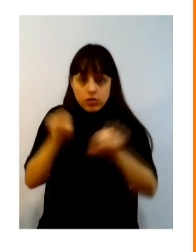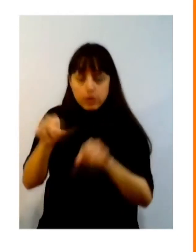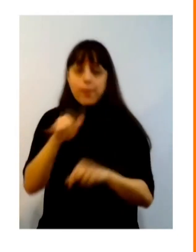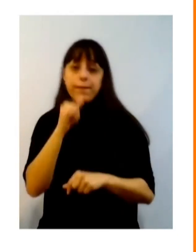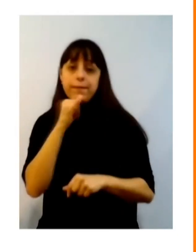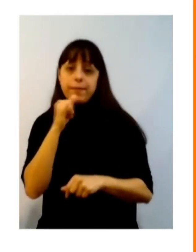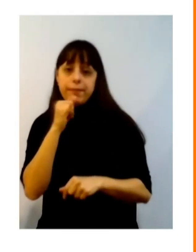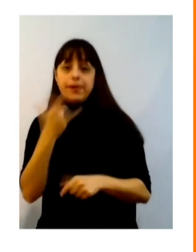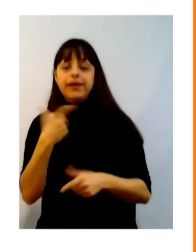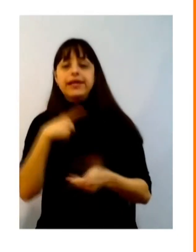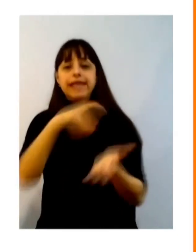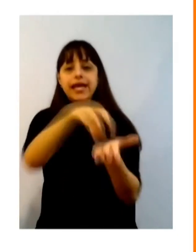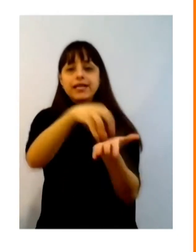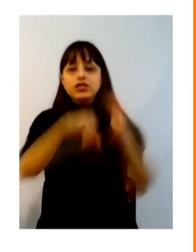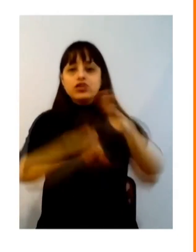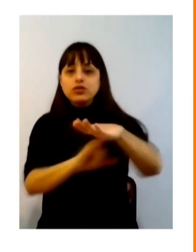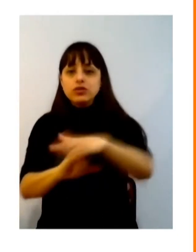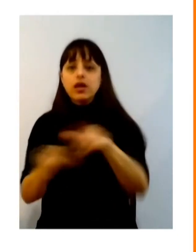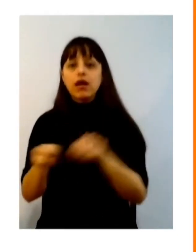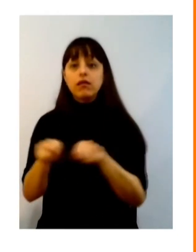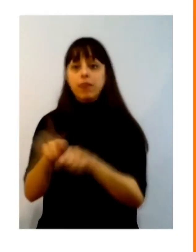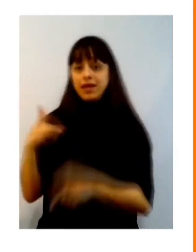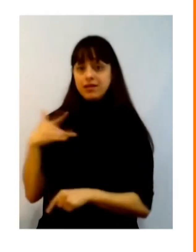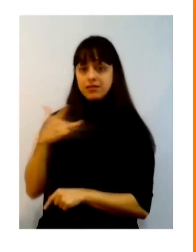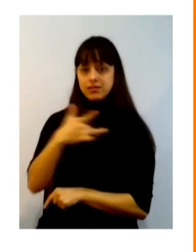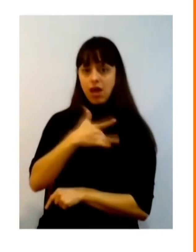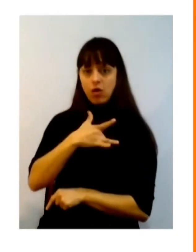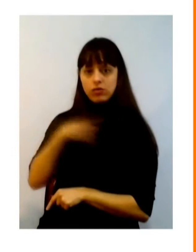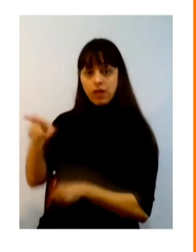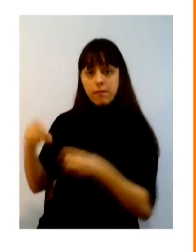precisamos, na realidade, que nós precisamos